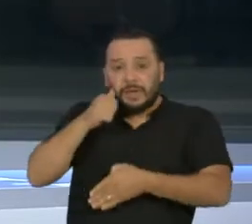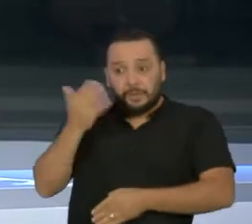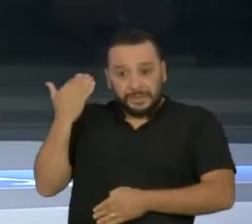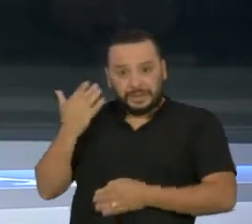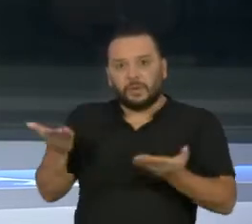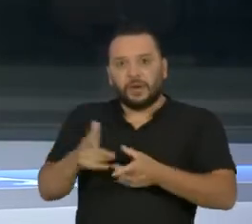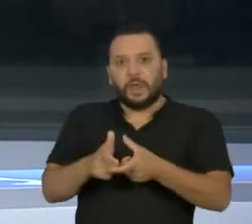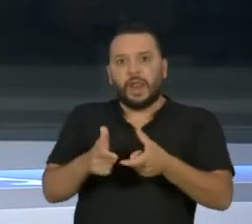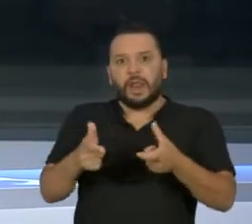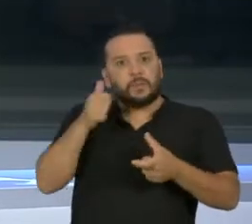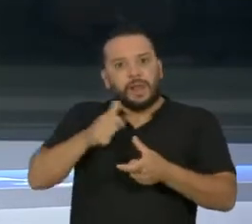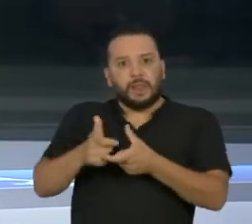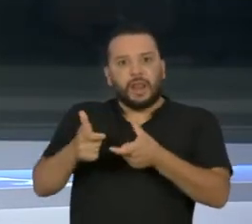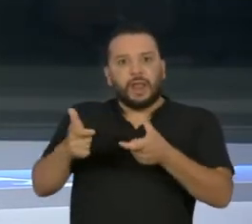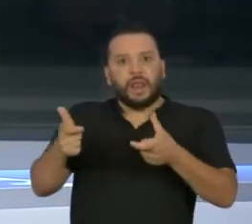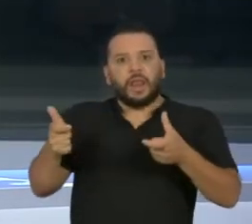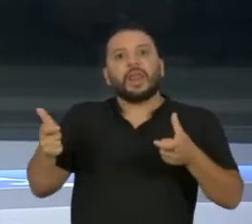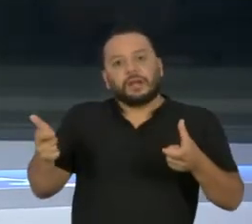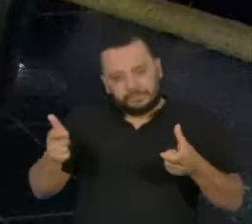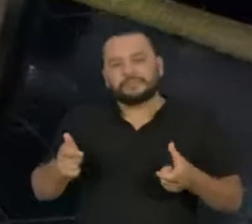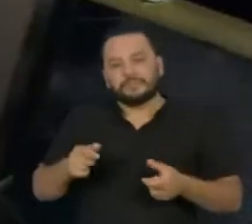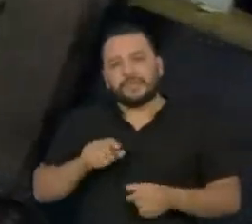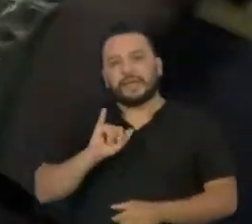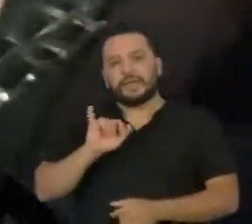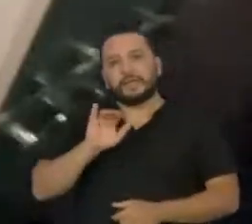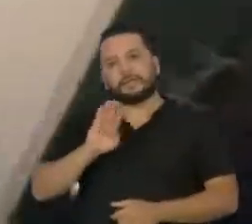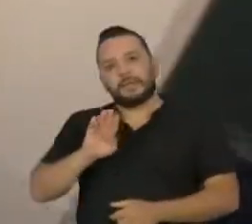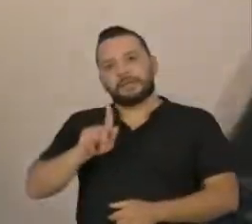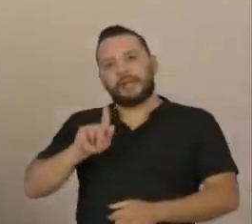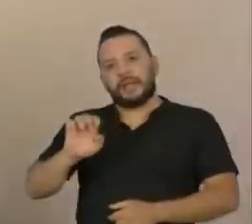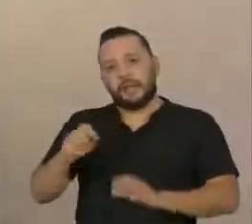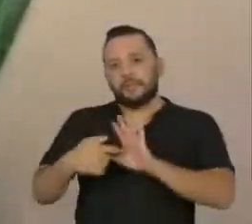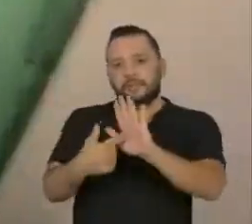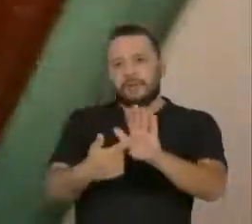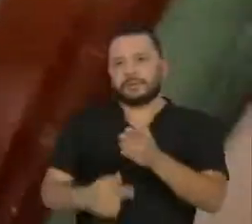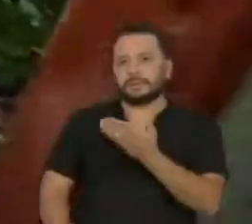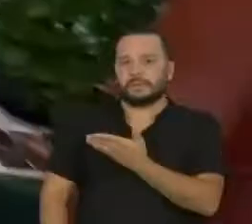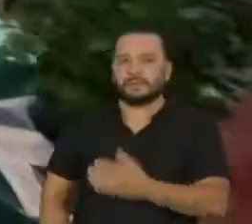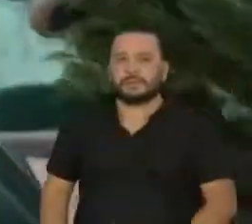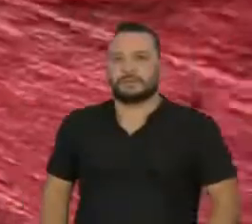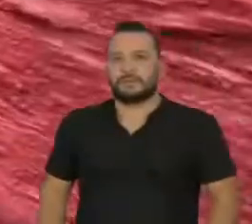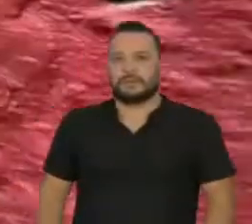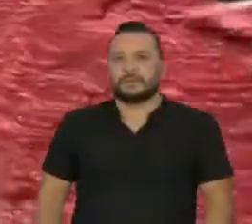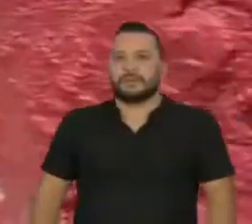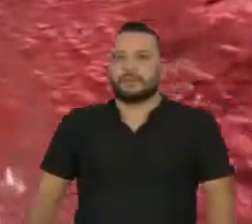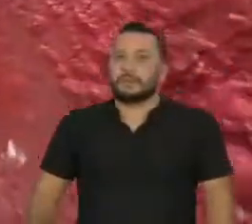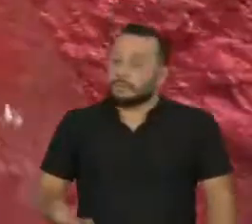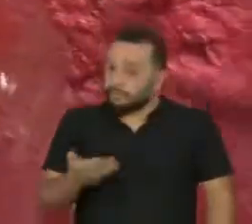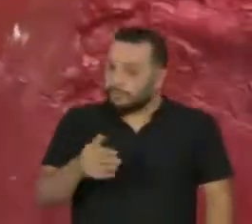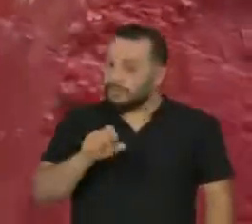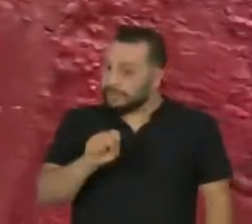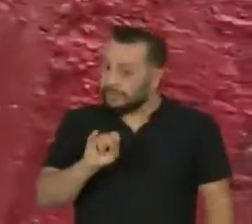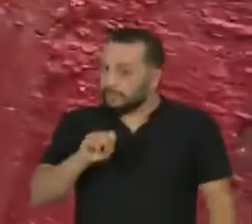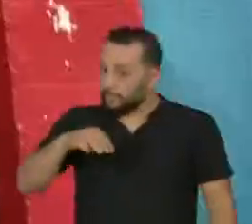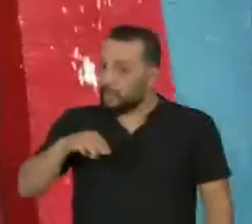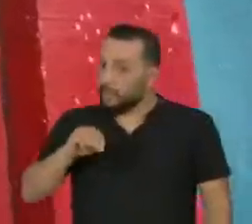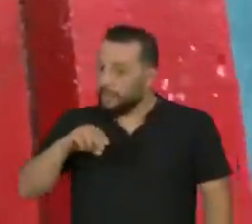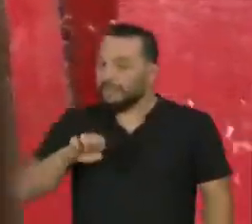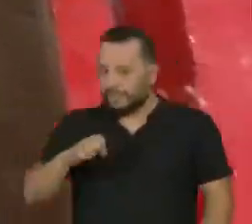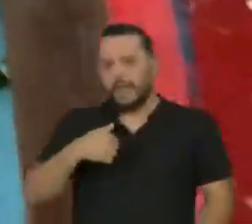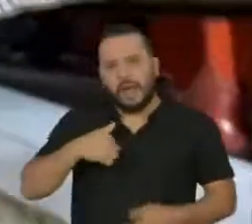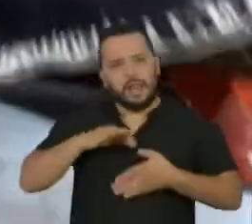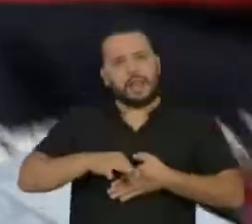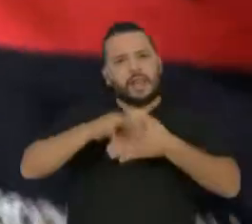a tendência é de crescimento permanente. Ó, nós vamos subir! Simone é chefe de